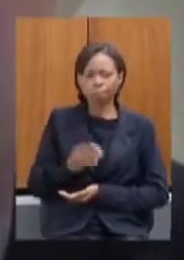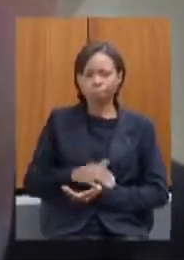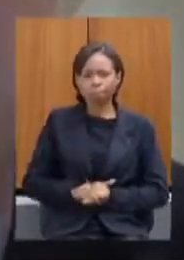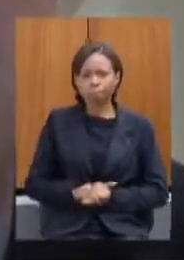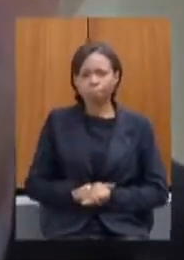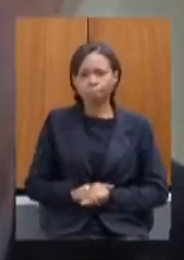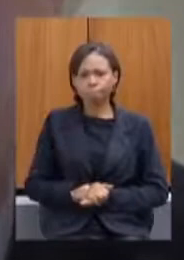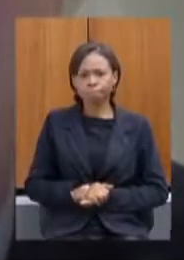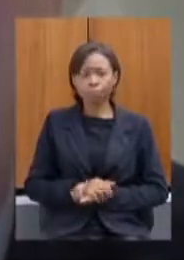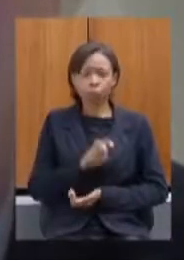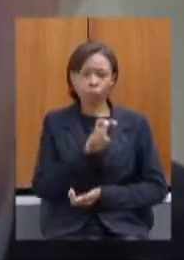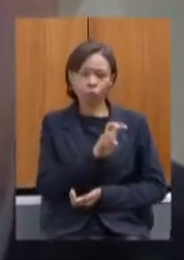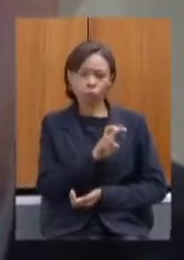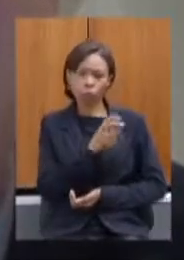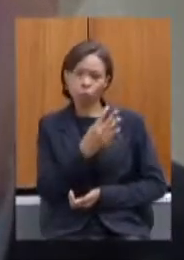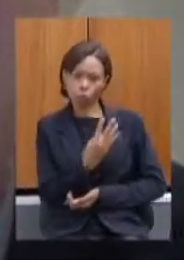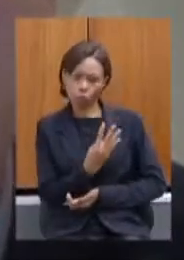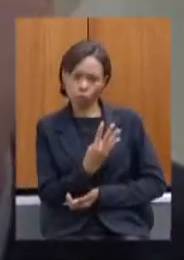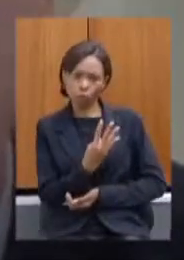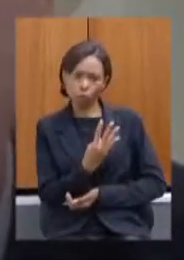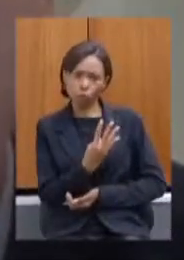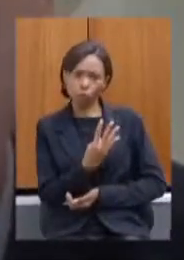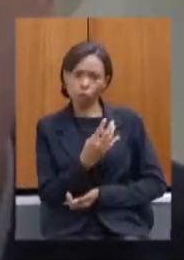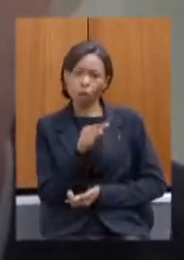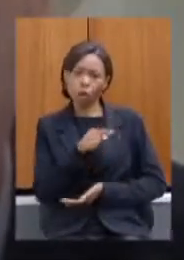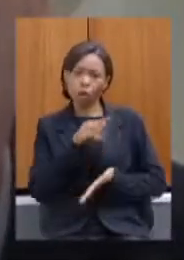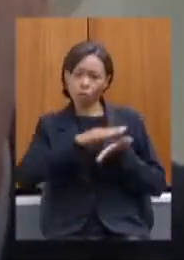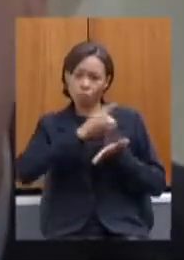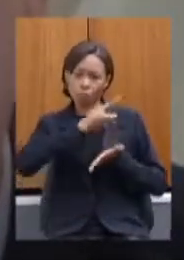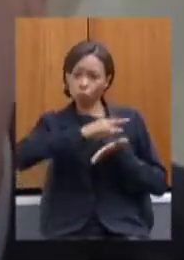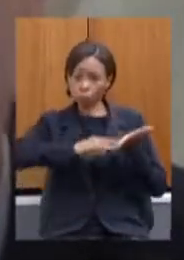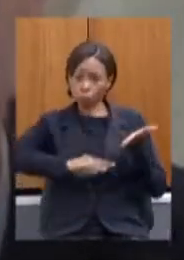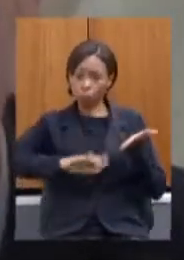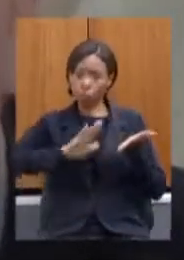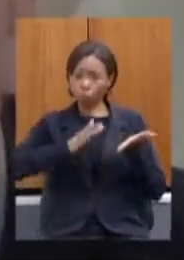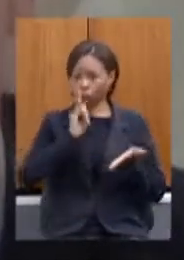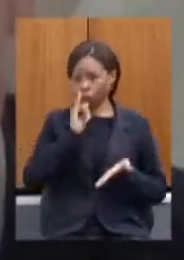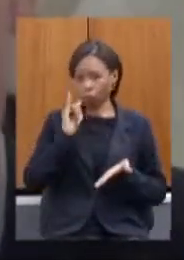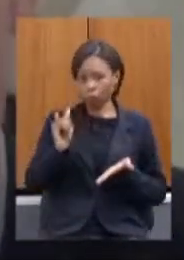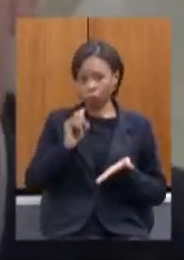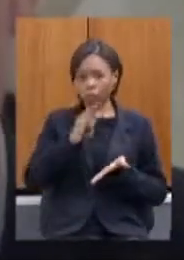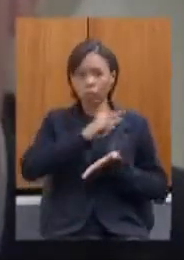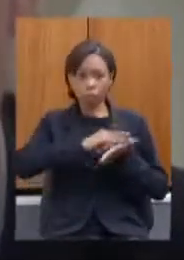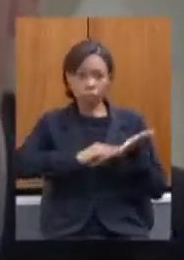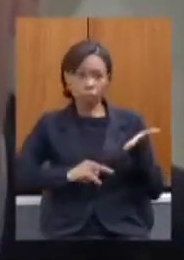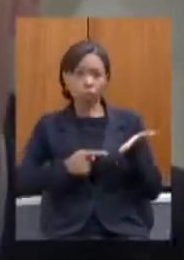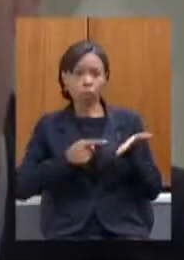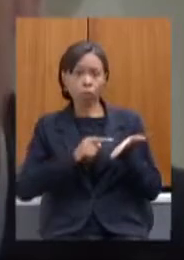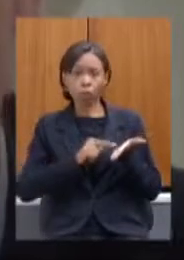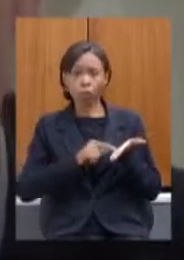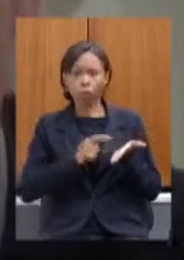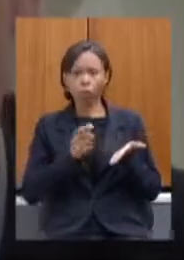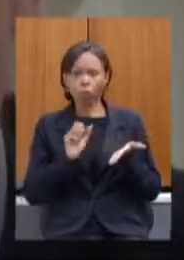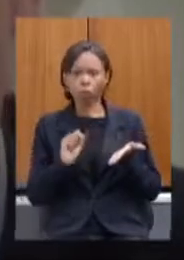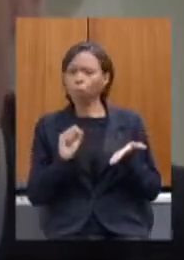o 54 esse documento como eu falei com a senhora é só pedir para